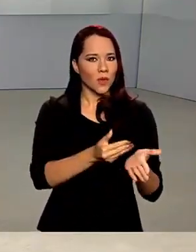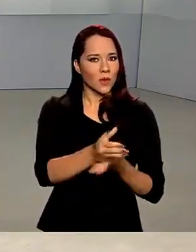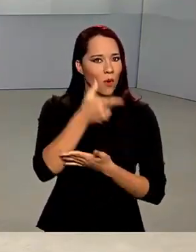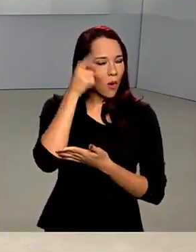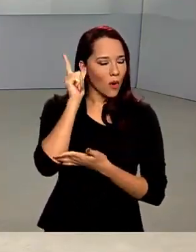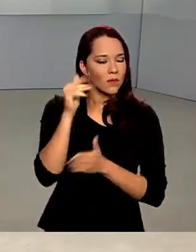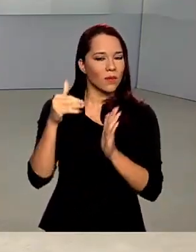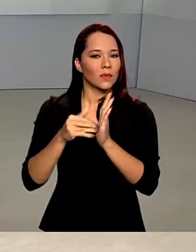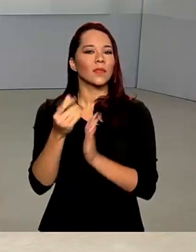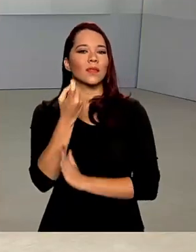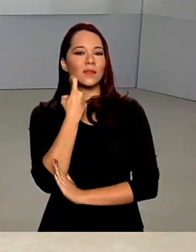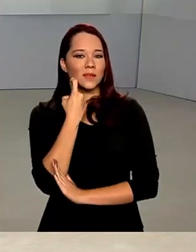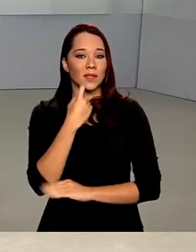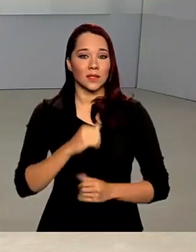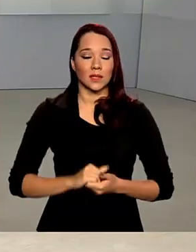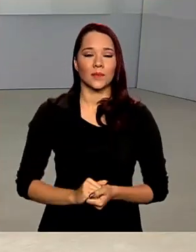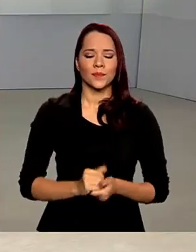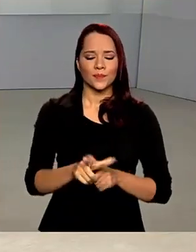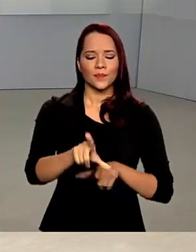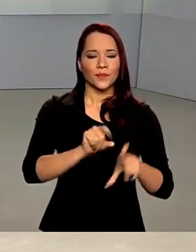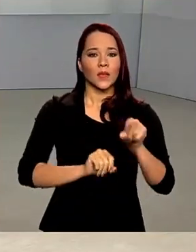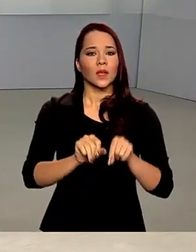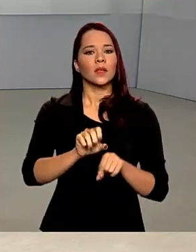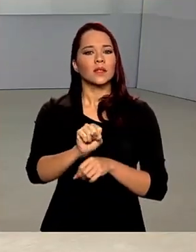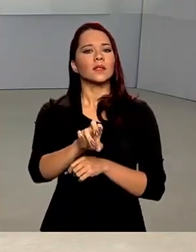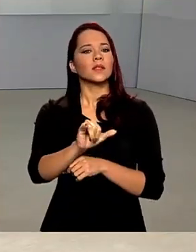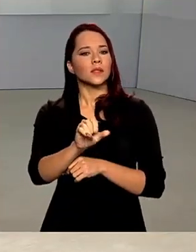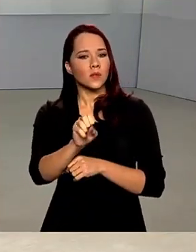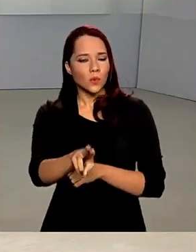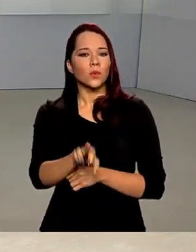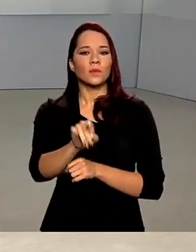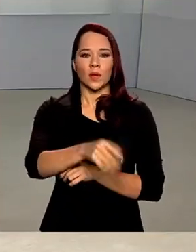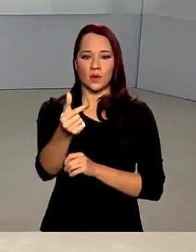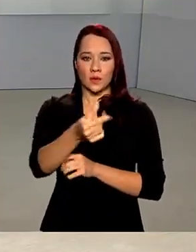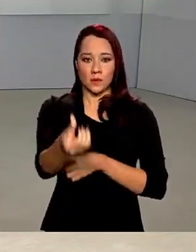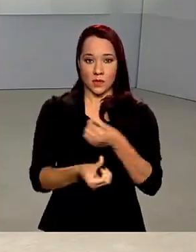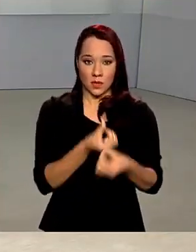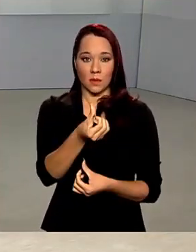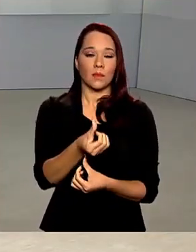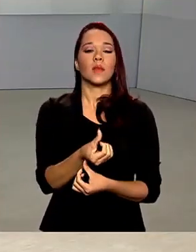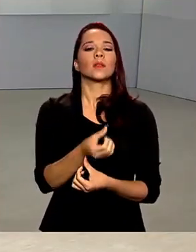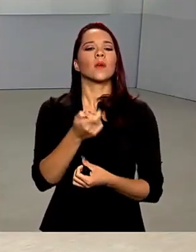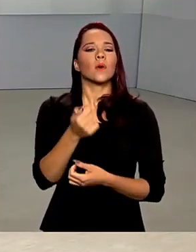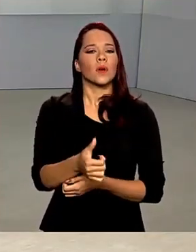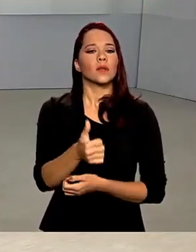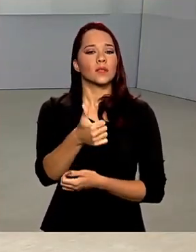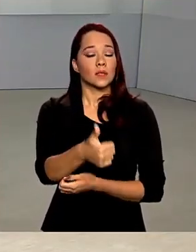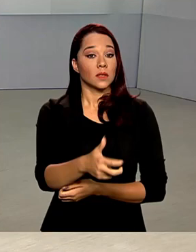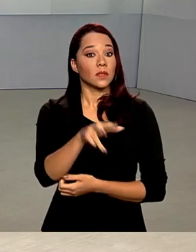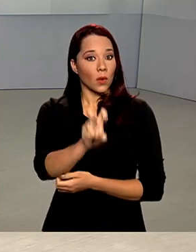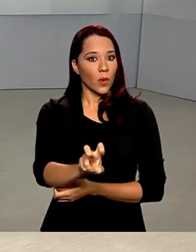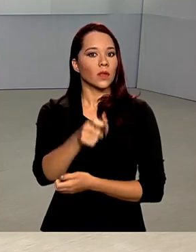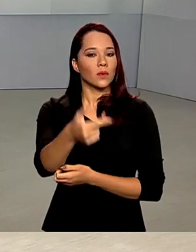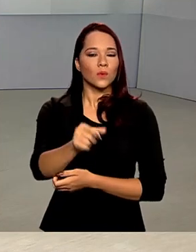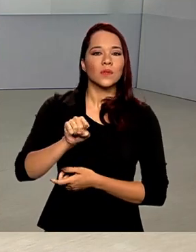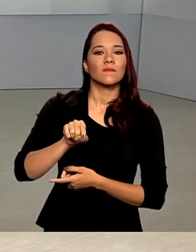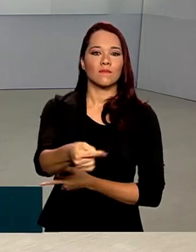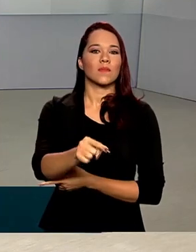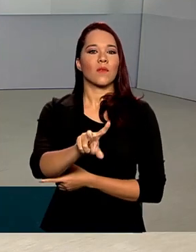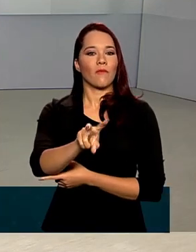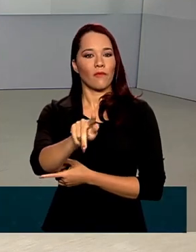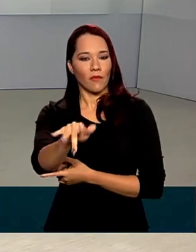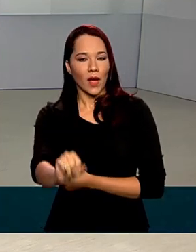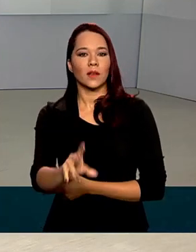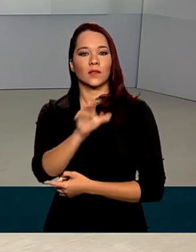e vai até sexta-feira. O Sistema de Seleção Unificada oferece para o segundo semestre quase 52 mil vagas em